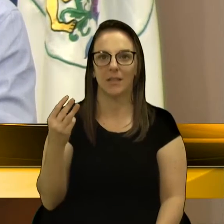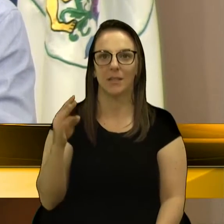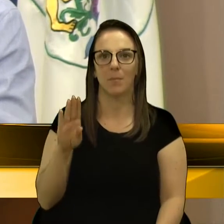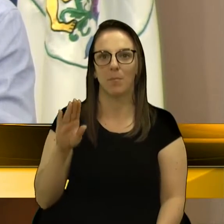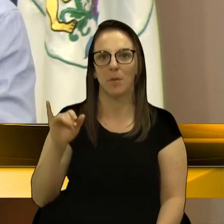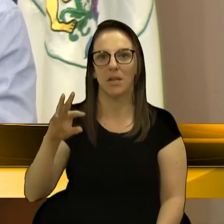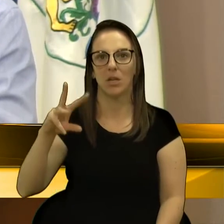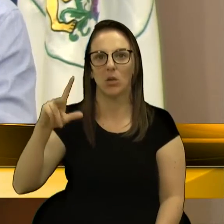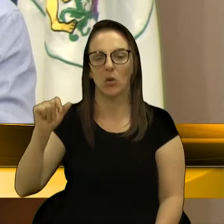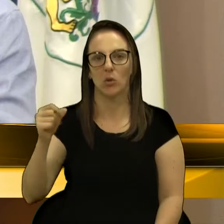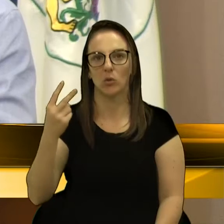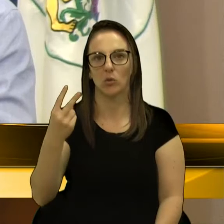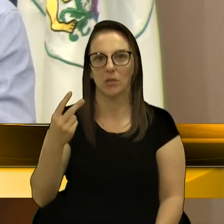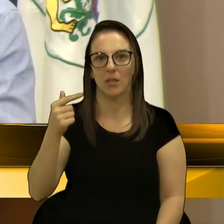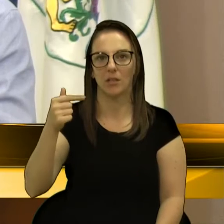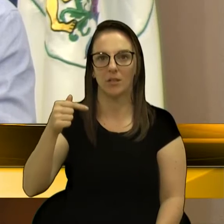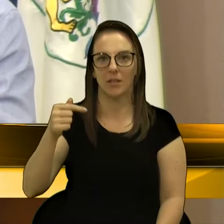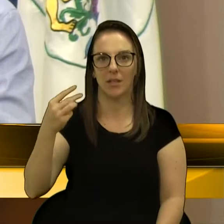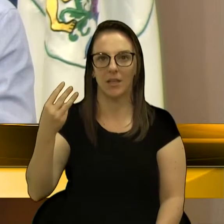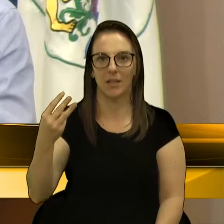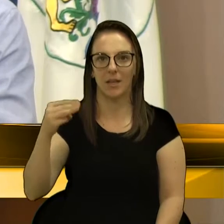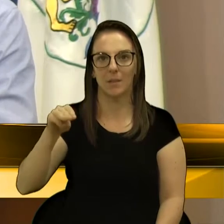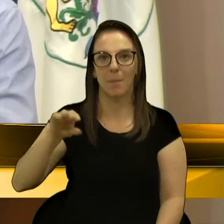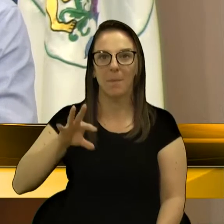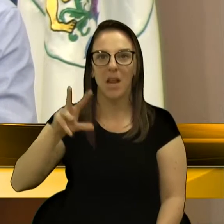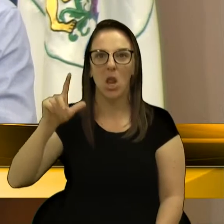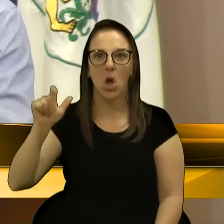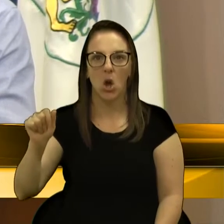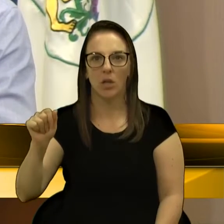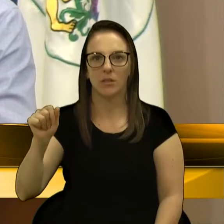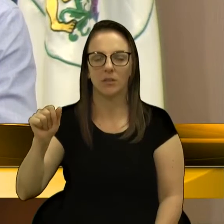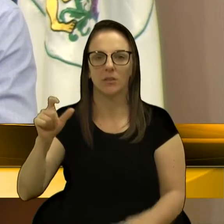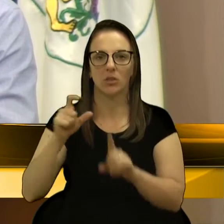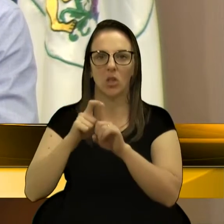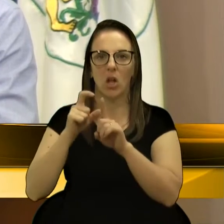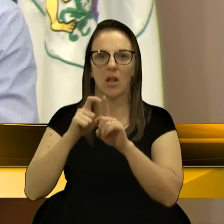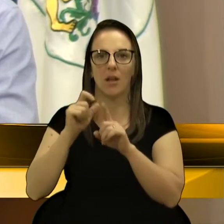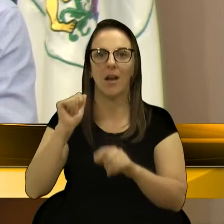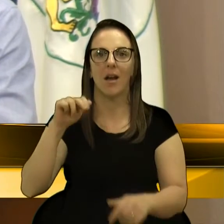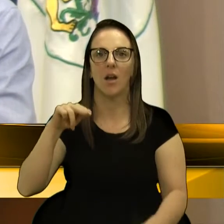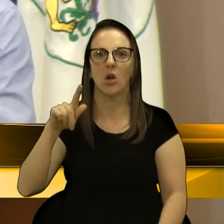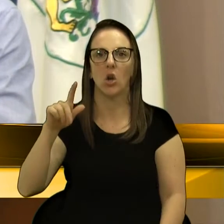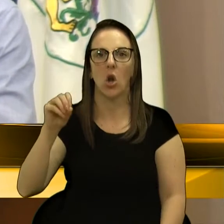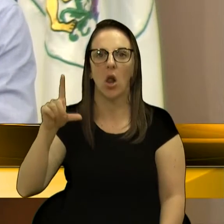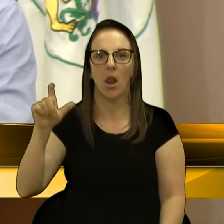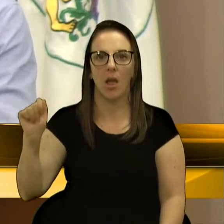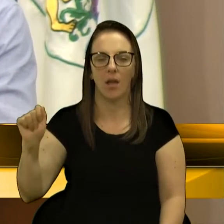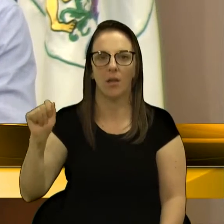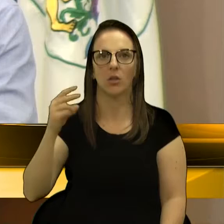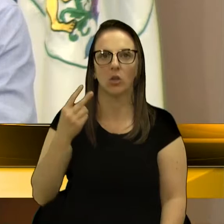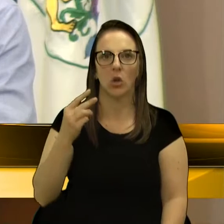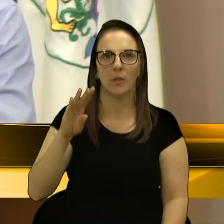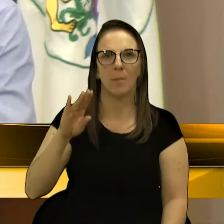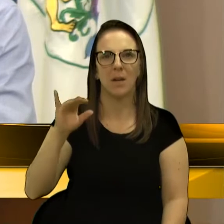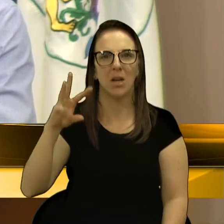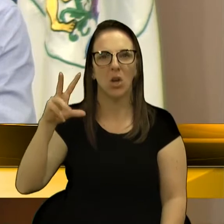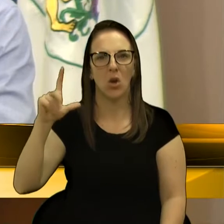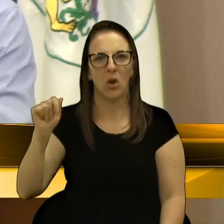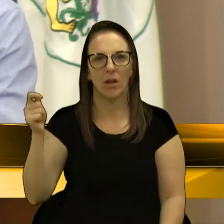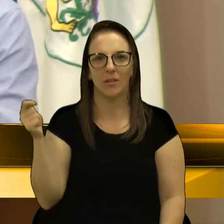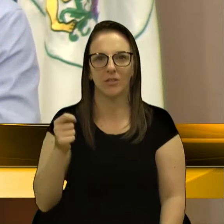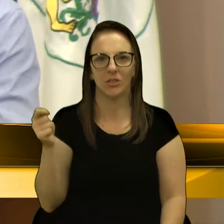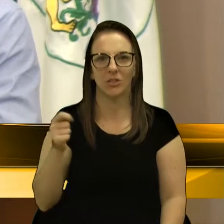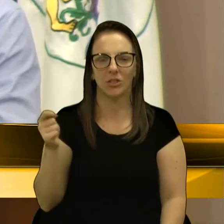273 milhões de dólares para Angola, 2 bilhões de dólares para Argentina, 1 bilhão e 500